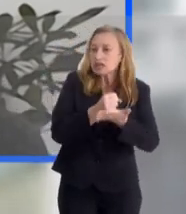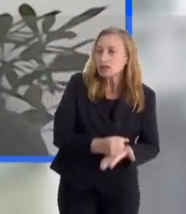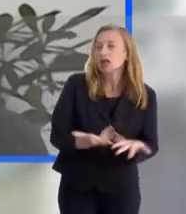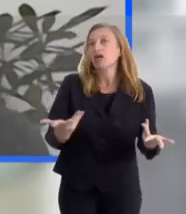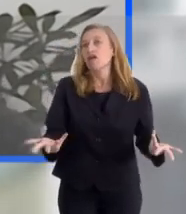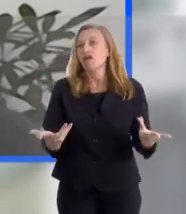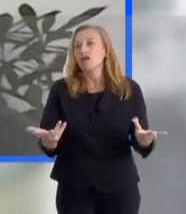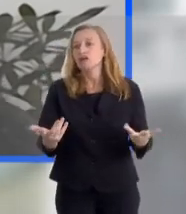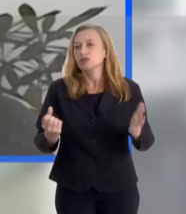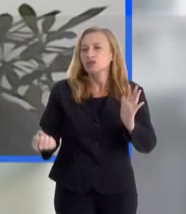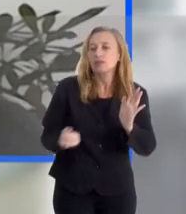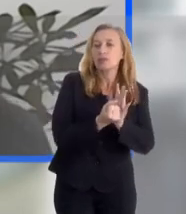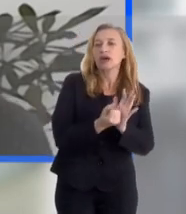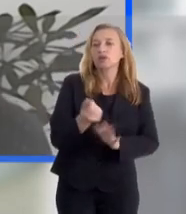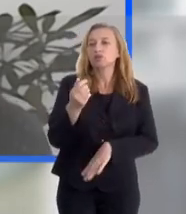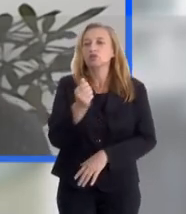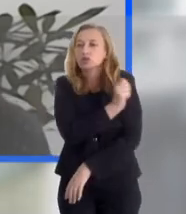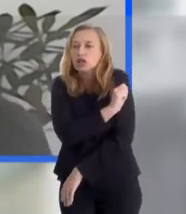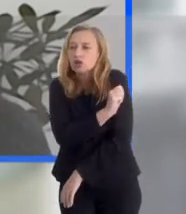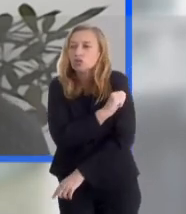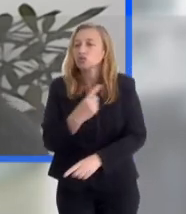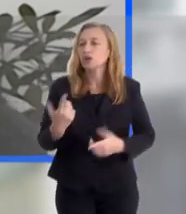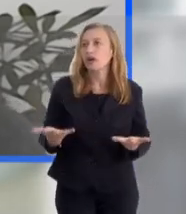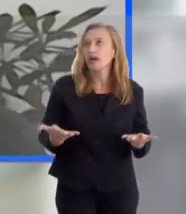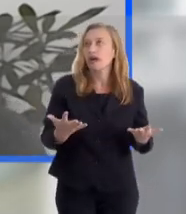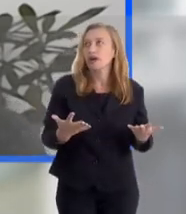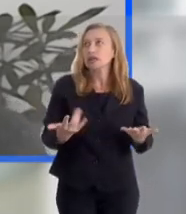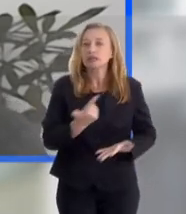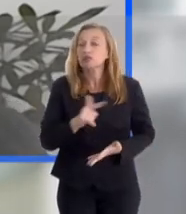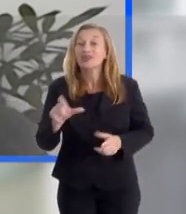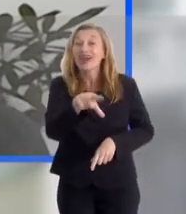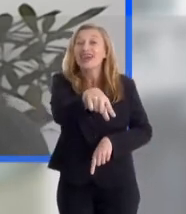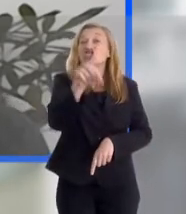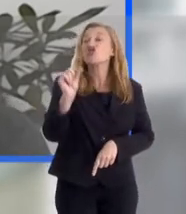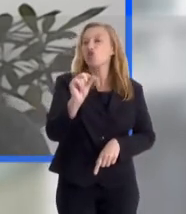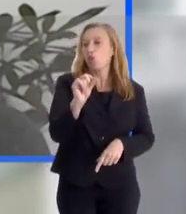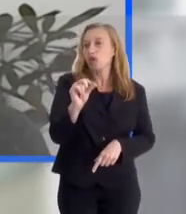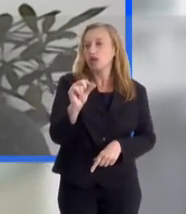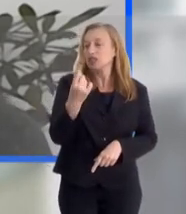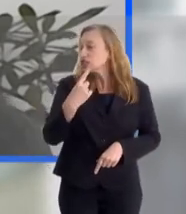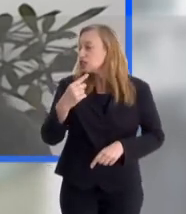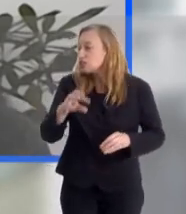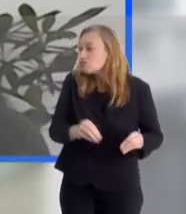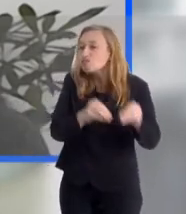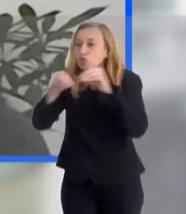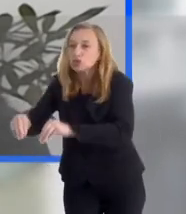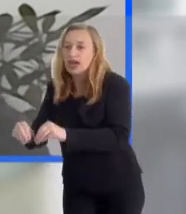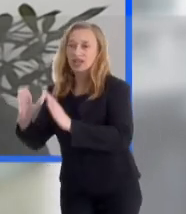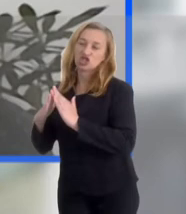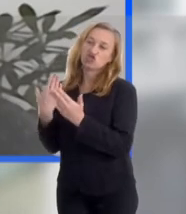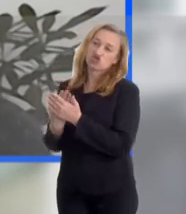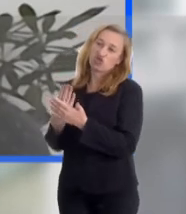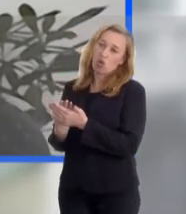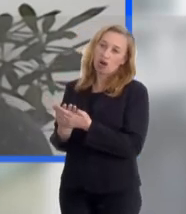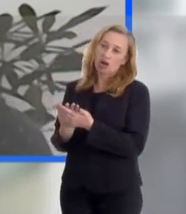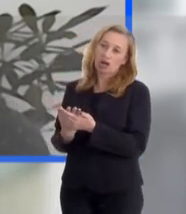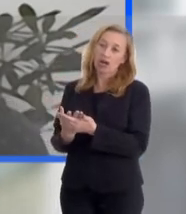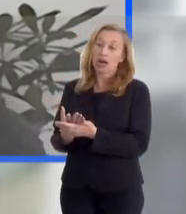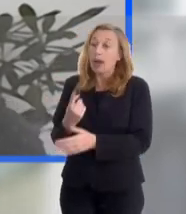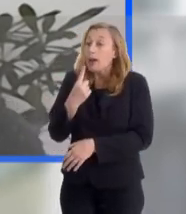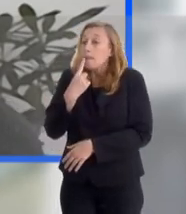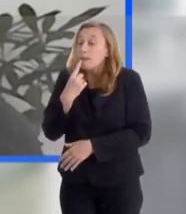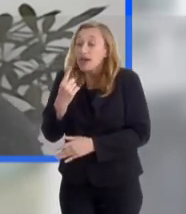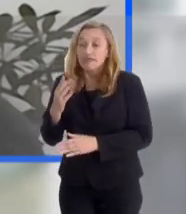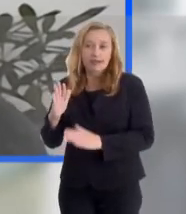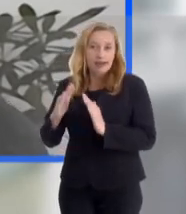escolar, mas que pesa sobremaneira no impacto dos alunos, porque os alunos não têm a opção de ir para outra escola,